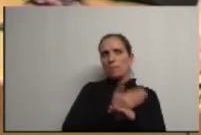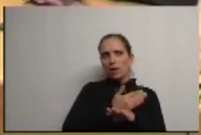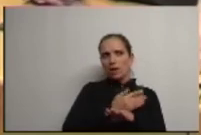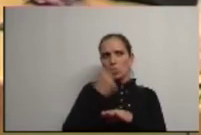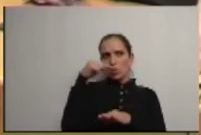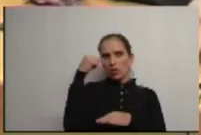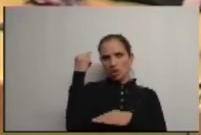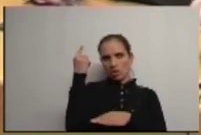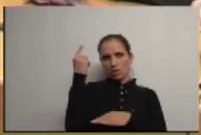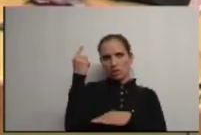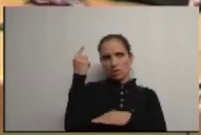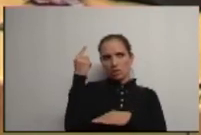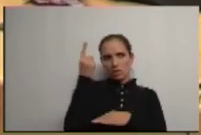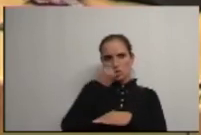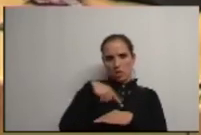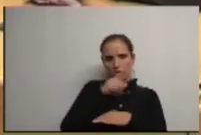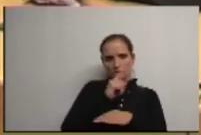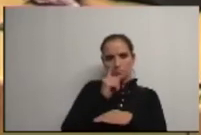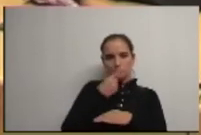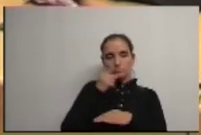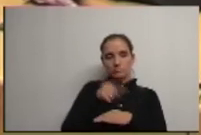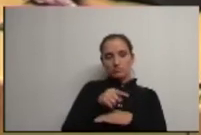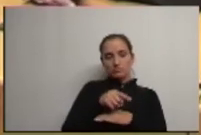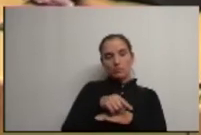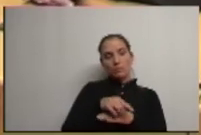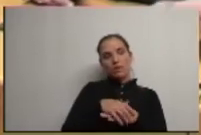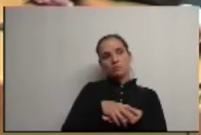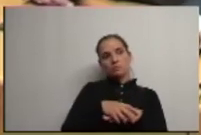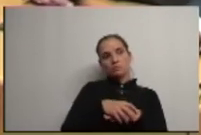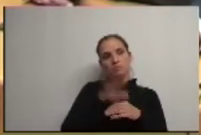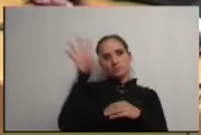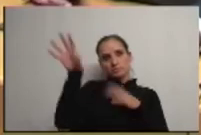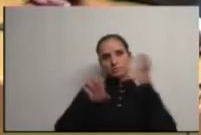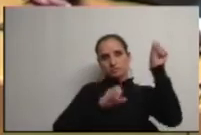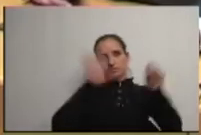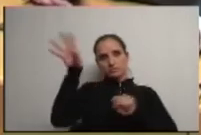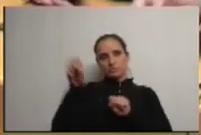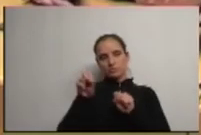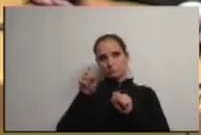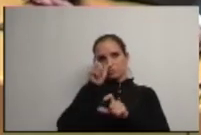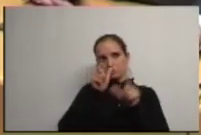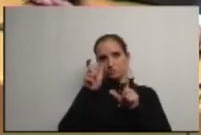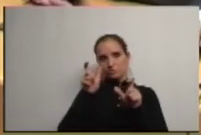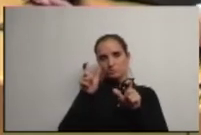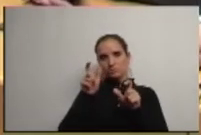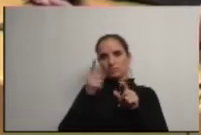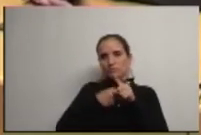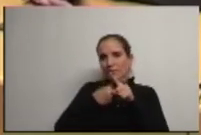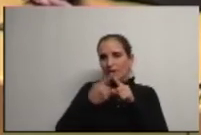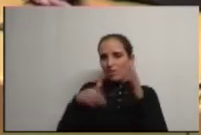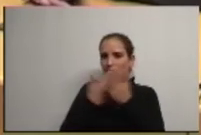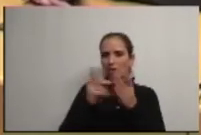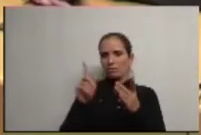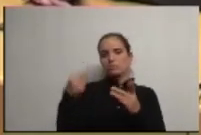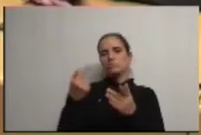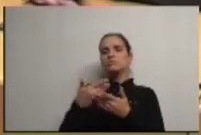única para nós mais uma vez não vamos buscar o público quando precisamos dele criamos expectativas e depois